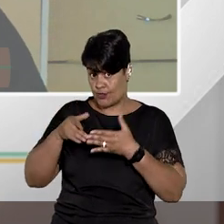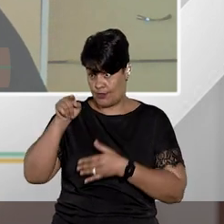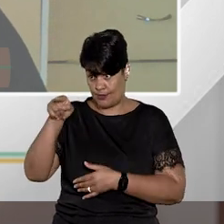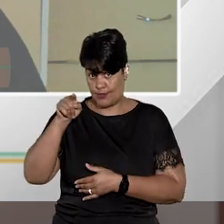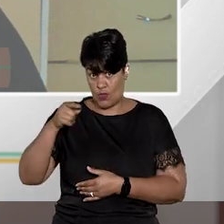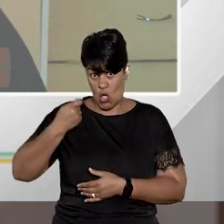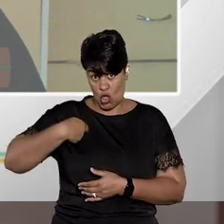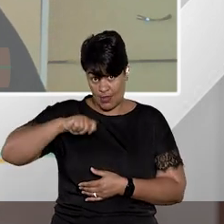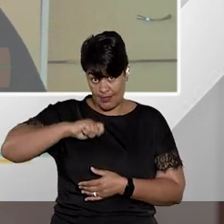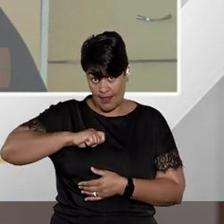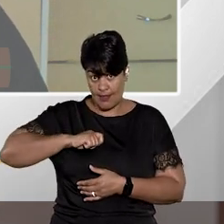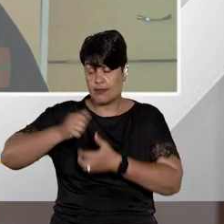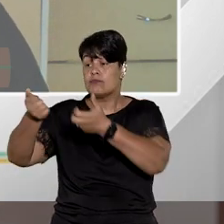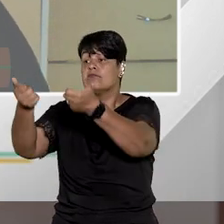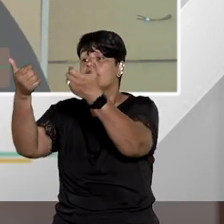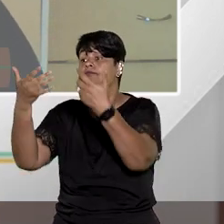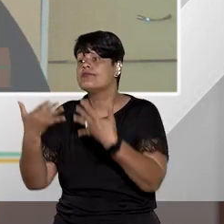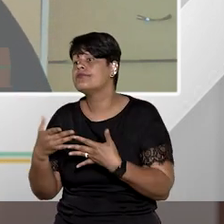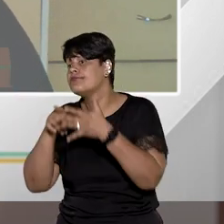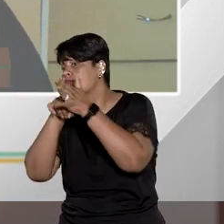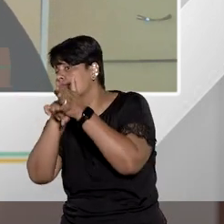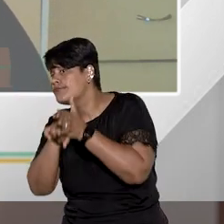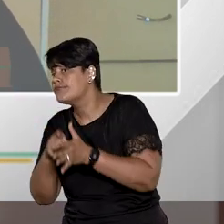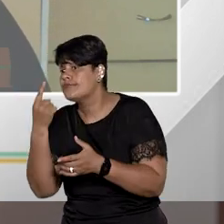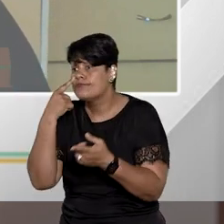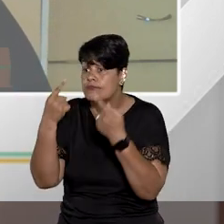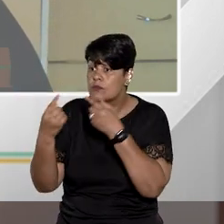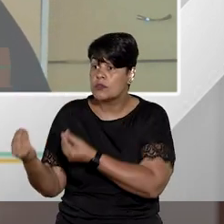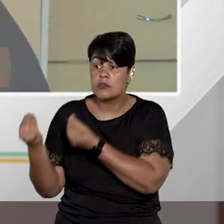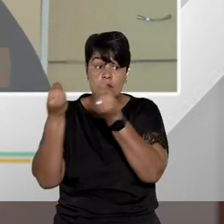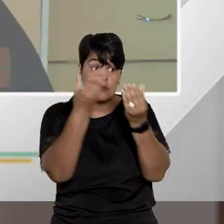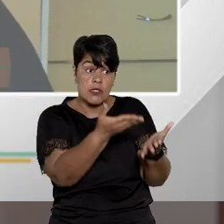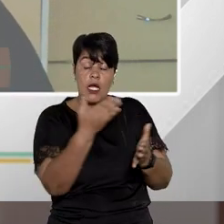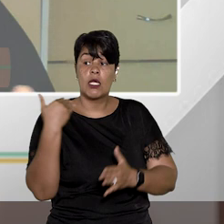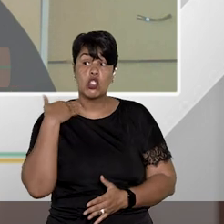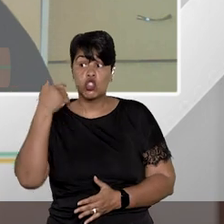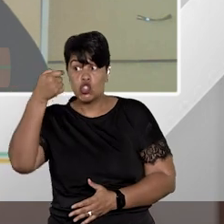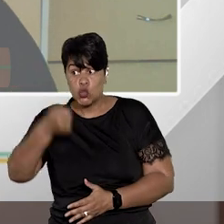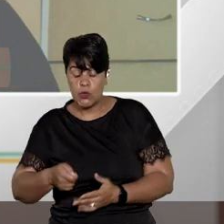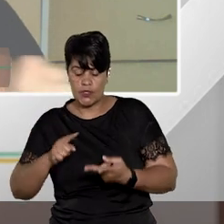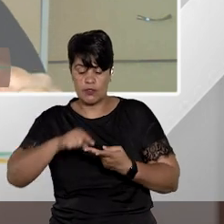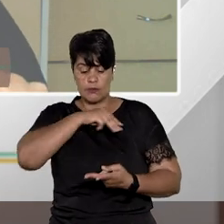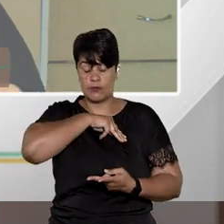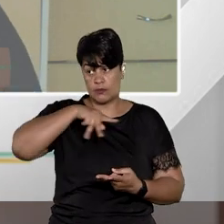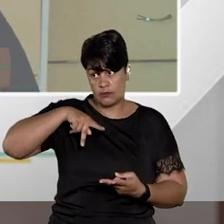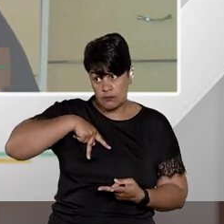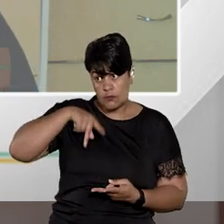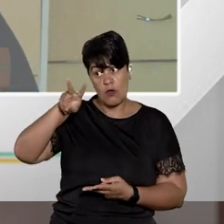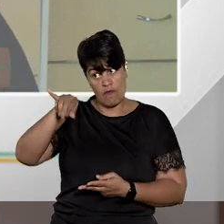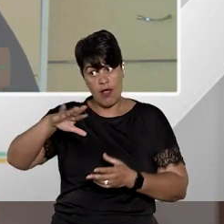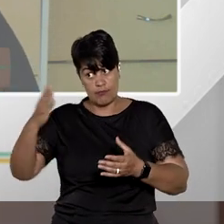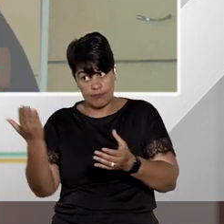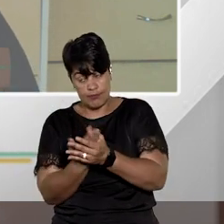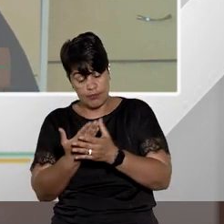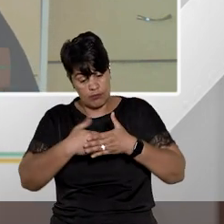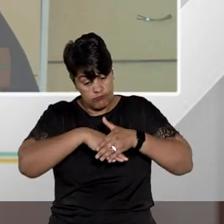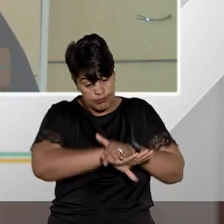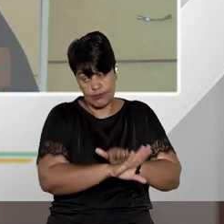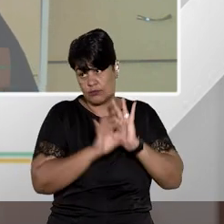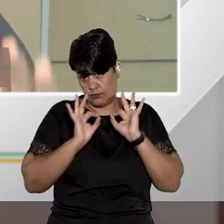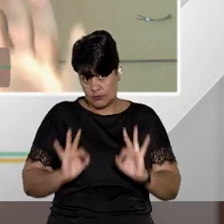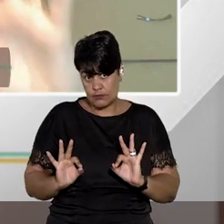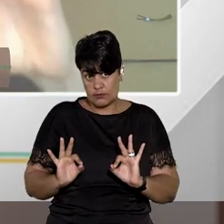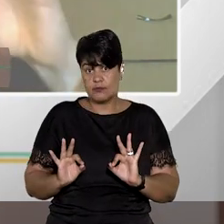relatar o inquérito policial para que seja encaminhado ao juiz ao Ministério Público e arquive aquilo ali que é a via